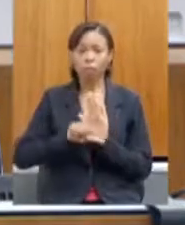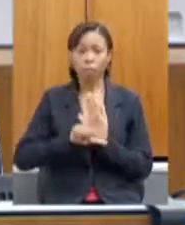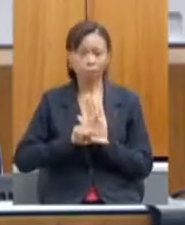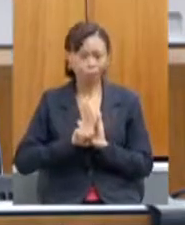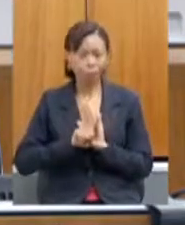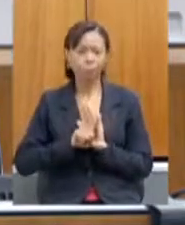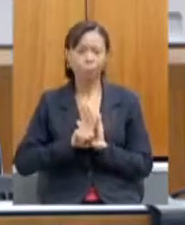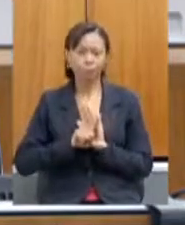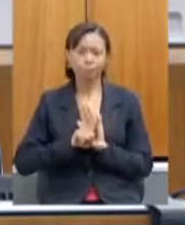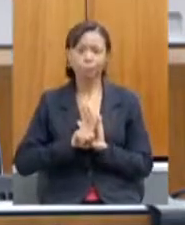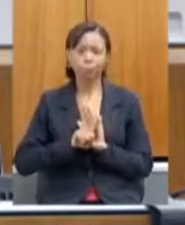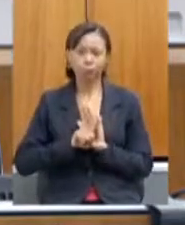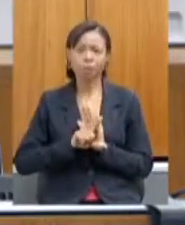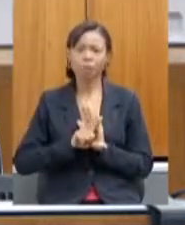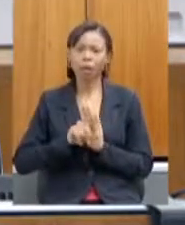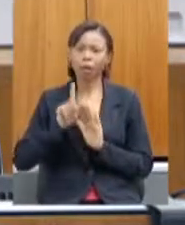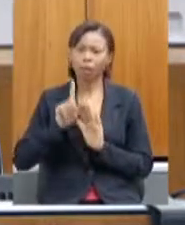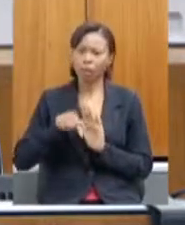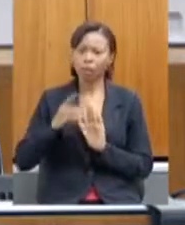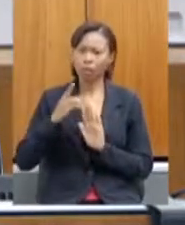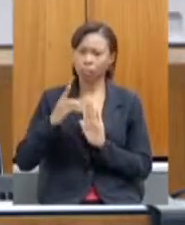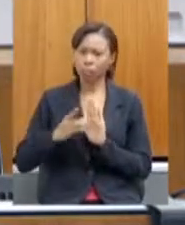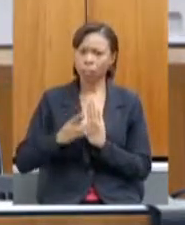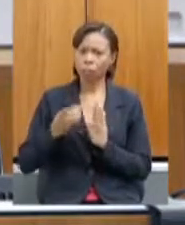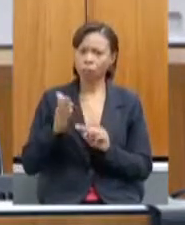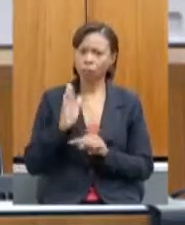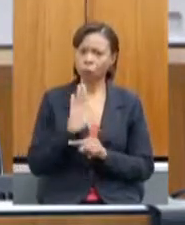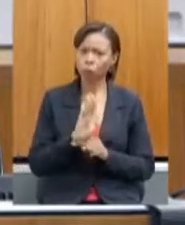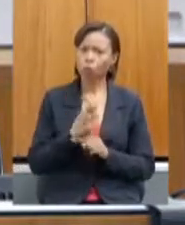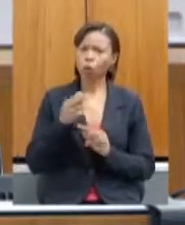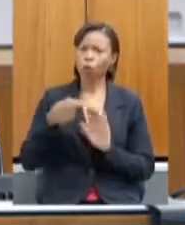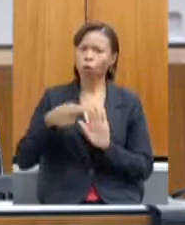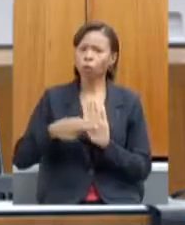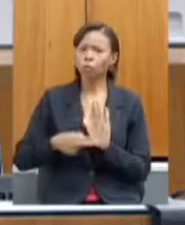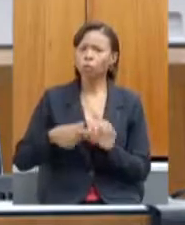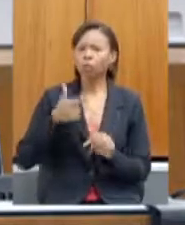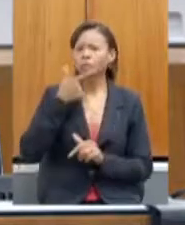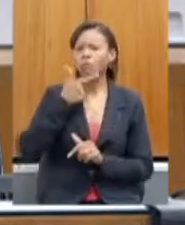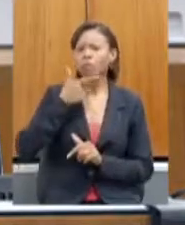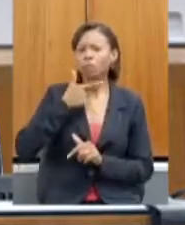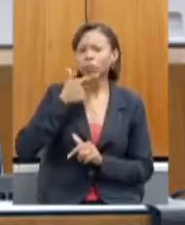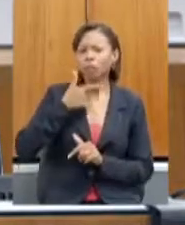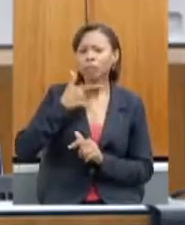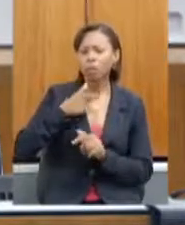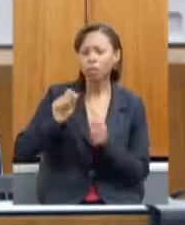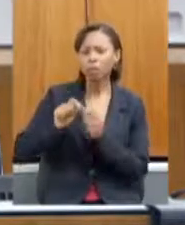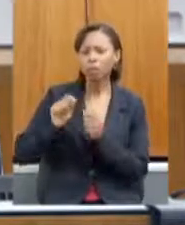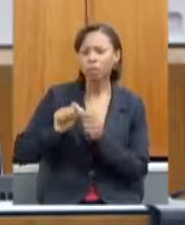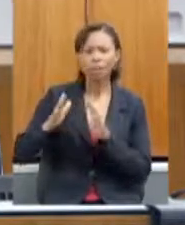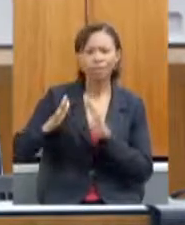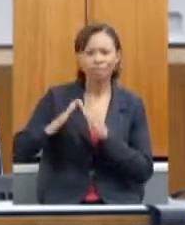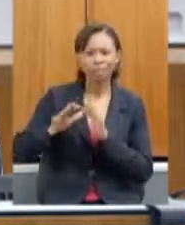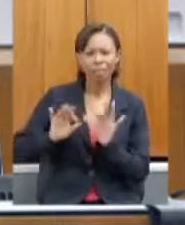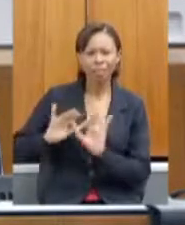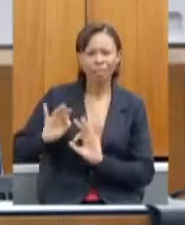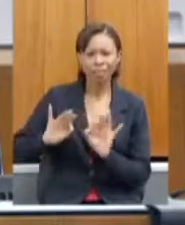grande de regularização dos nossos queijos artesanais. Foi, inclusive, matéria no Jornal Nacional.